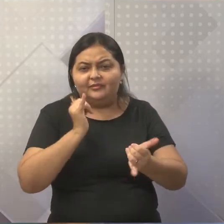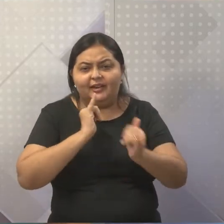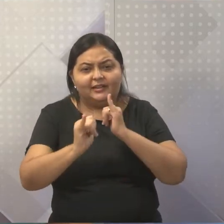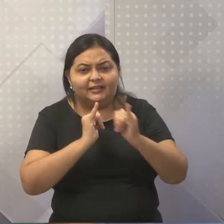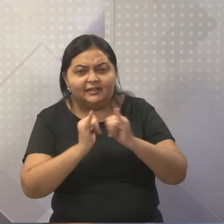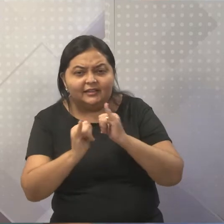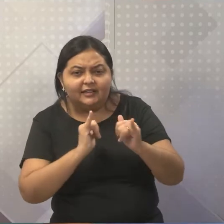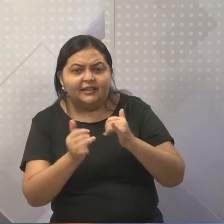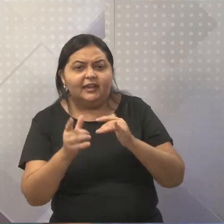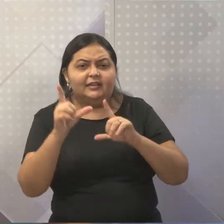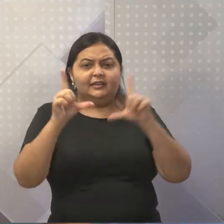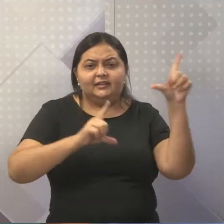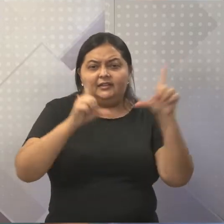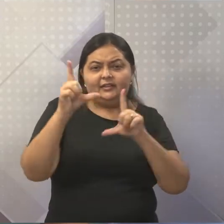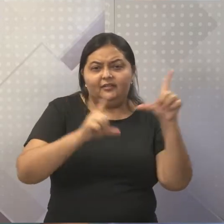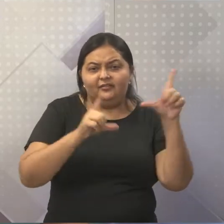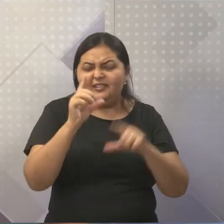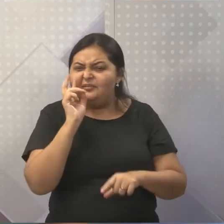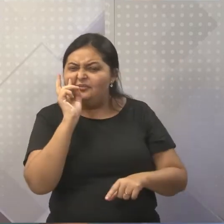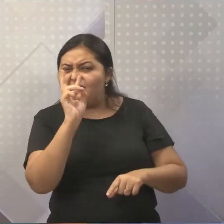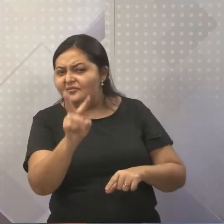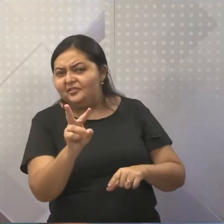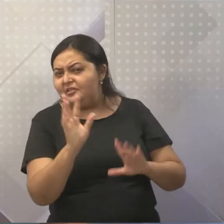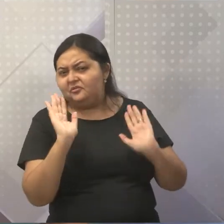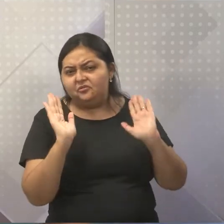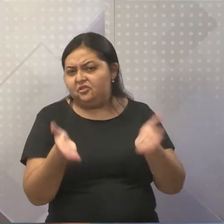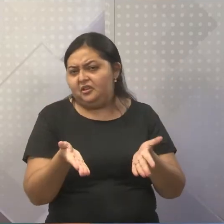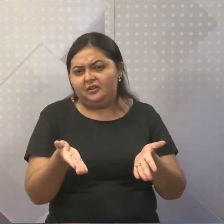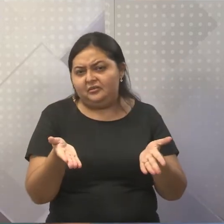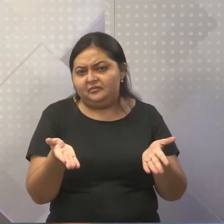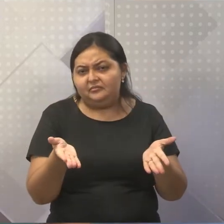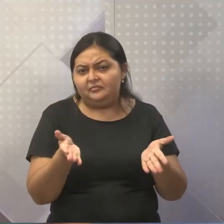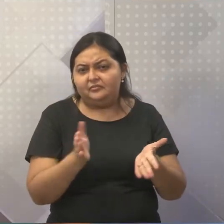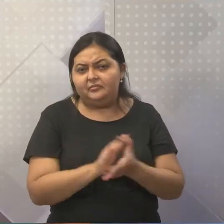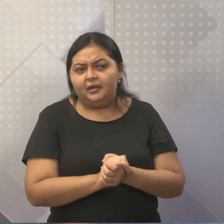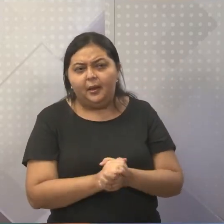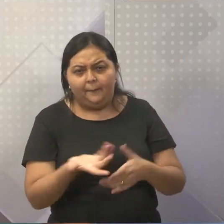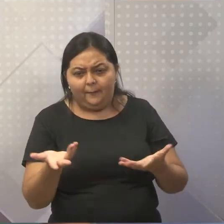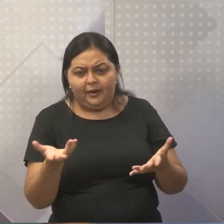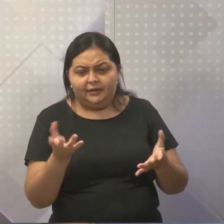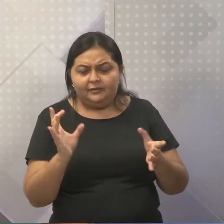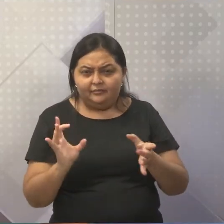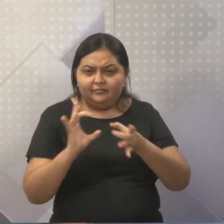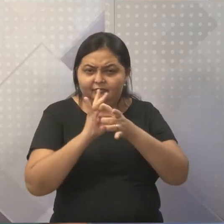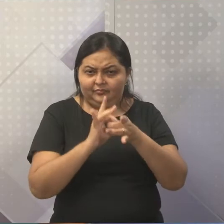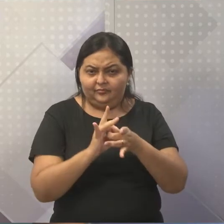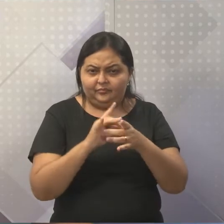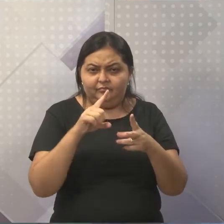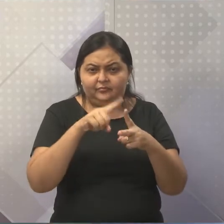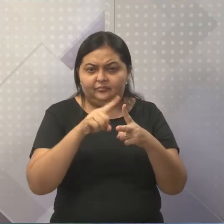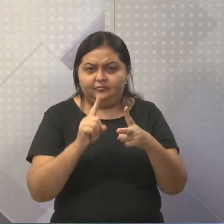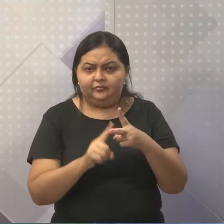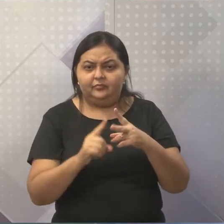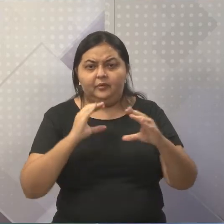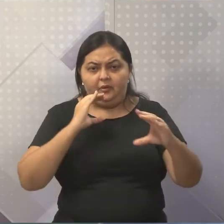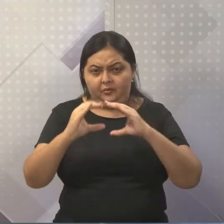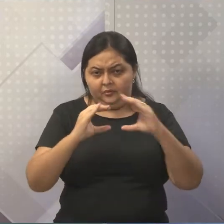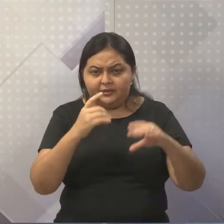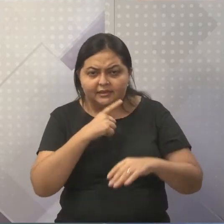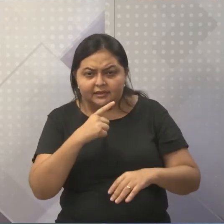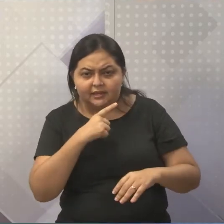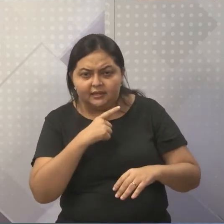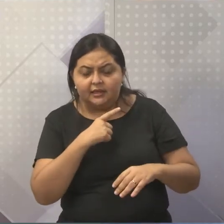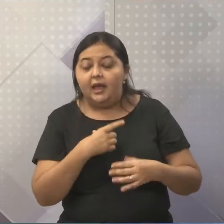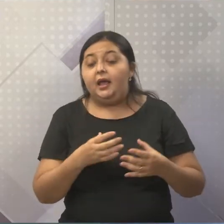por conta da própria televisão, que você já está vendo, então, tem alguma relação com o meio de comunicação utilizado? Muito, porque